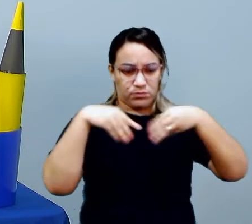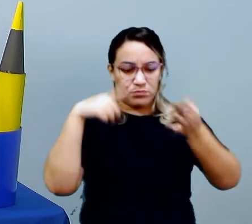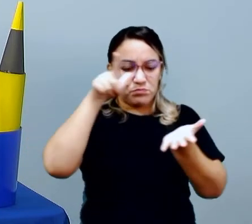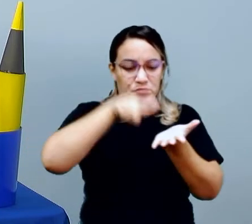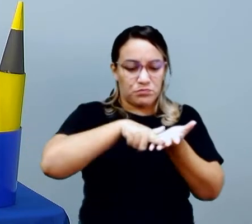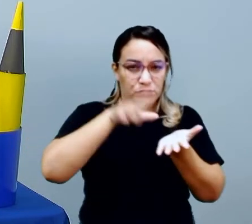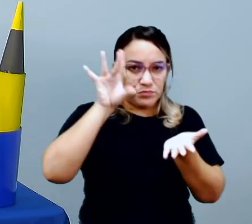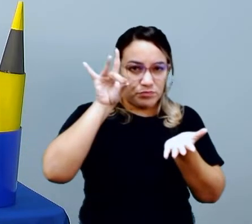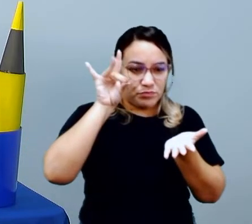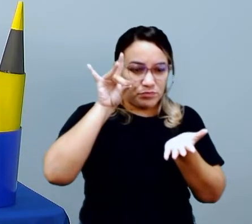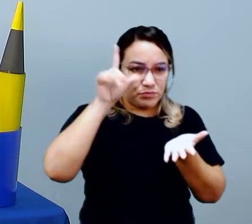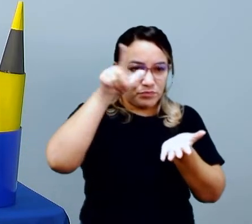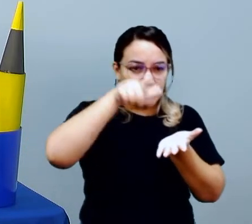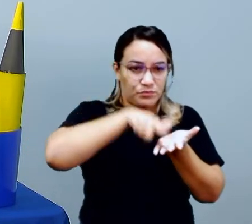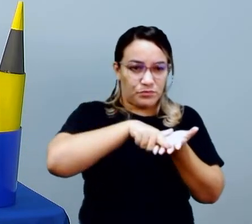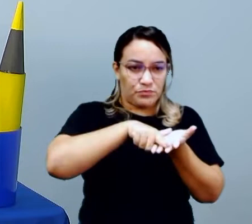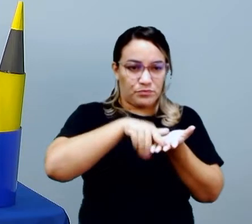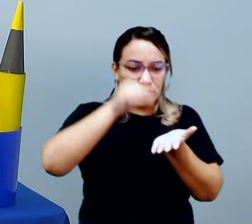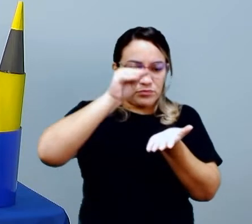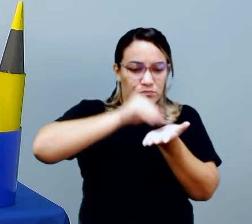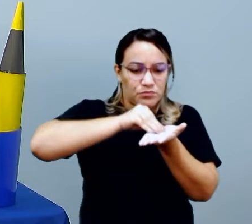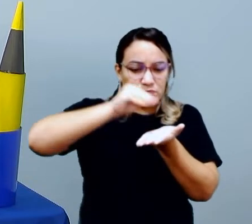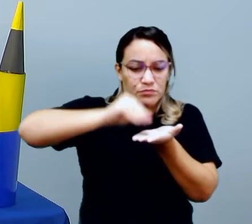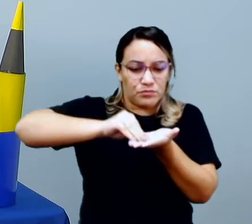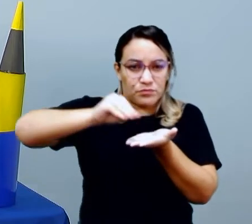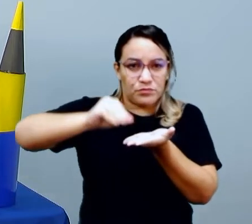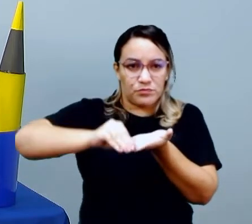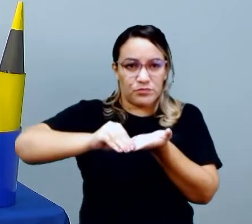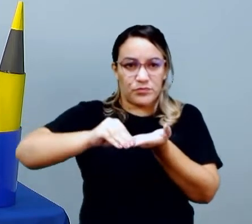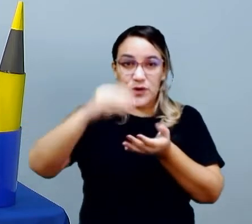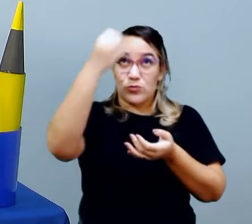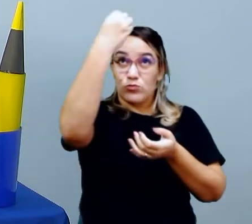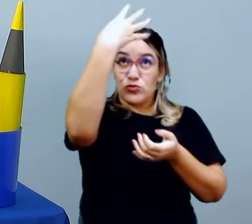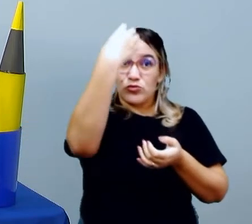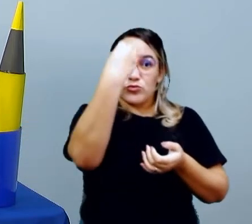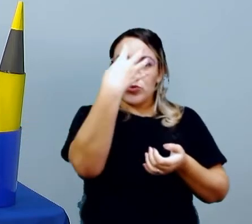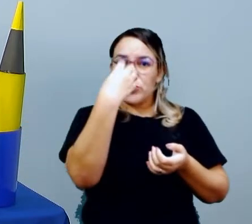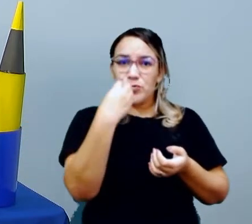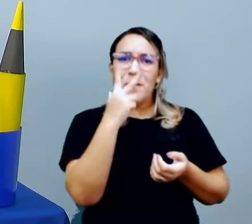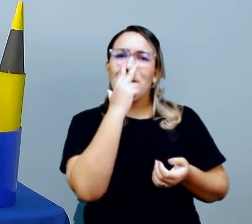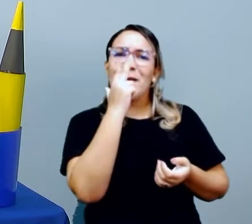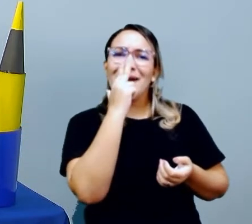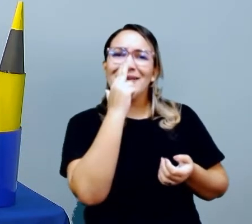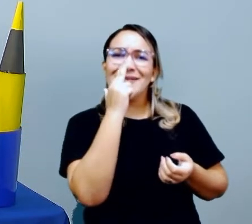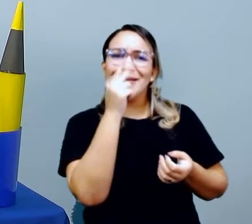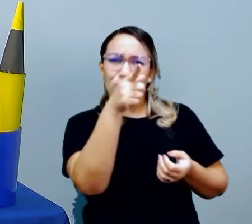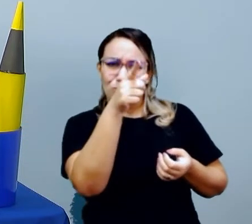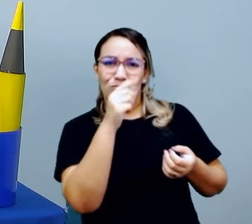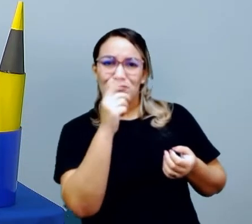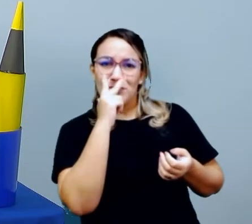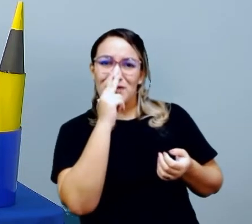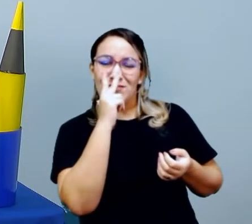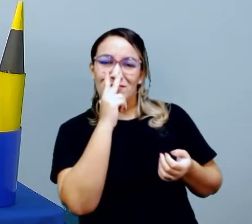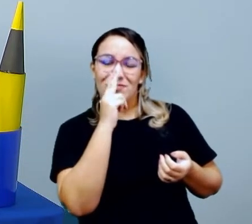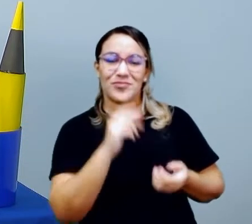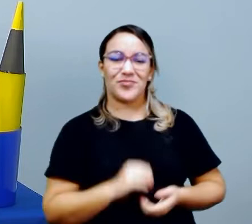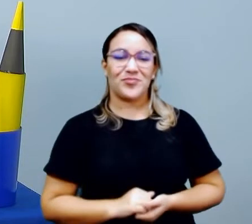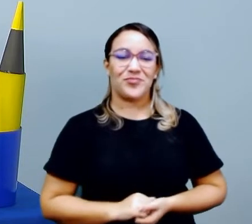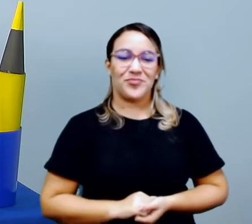no papelão, tá bom? E aí vai ficar assim, ó, parecido com esse aqui, que eu já tenho pronto para vocês verem.